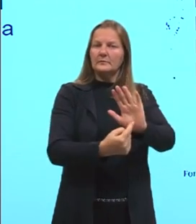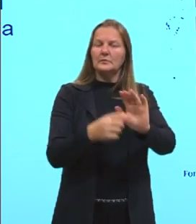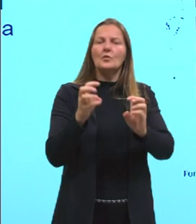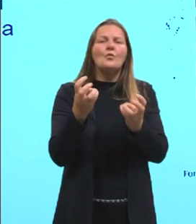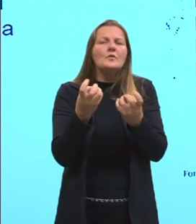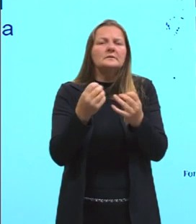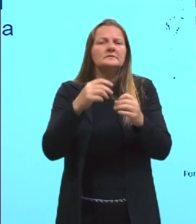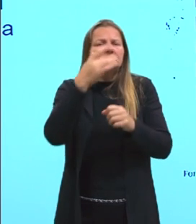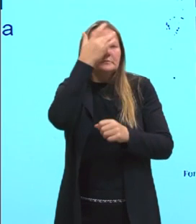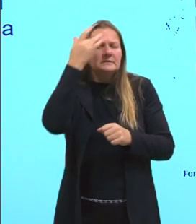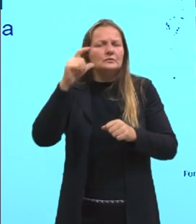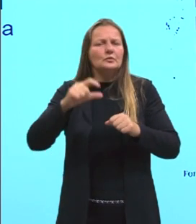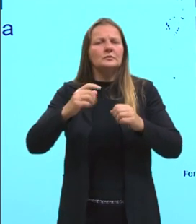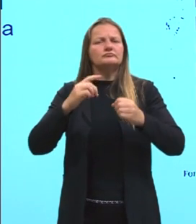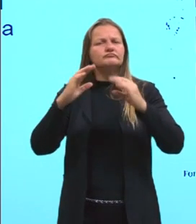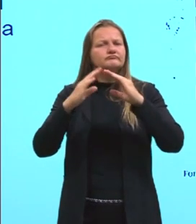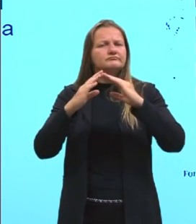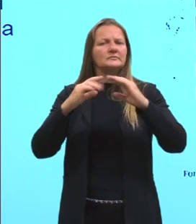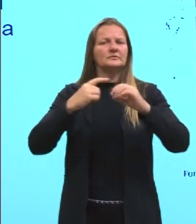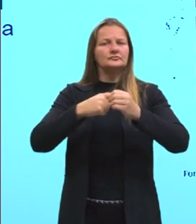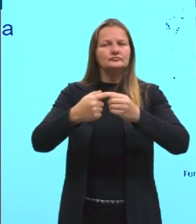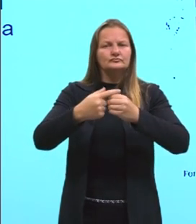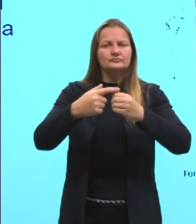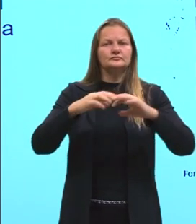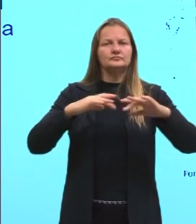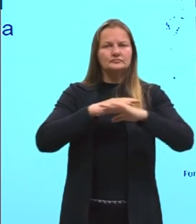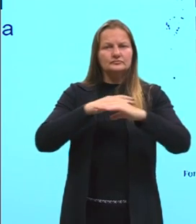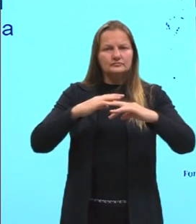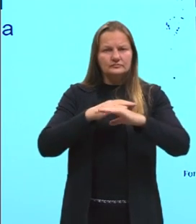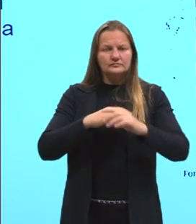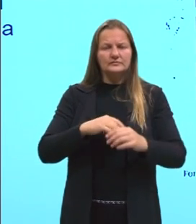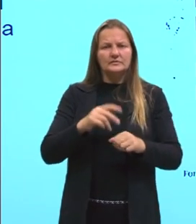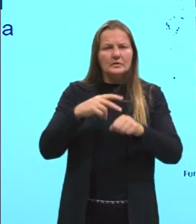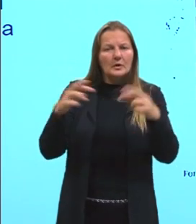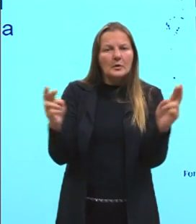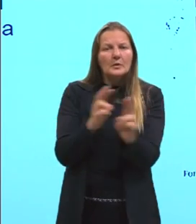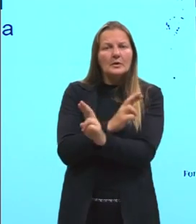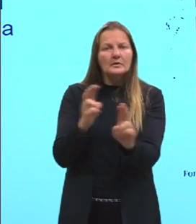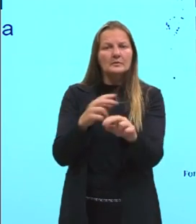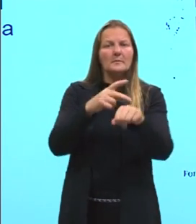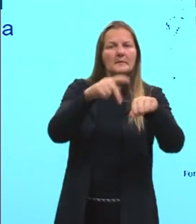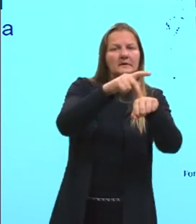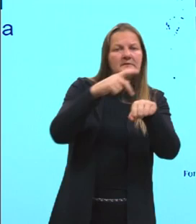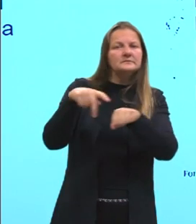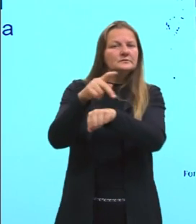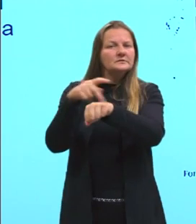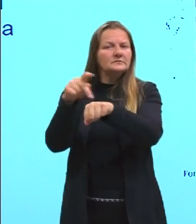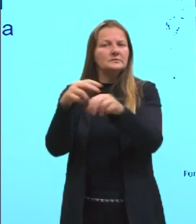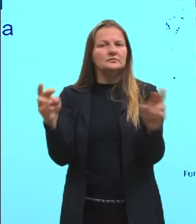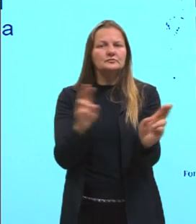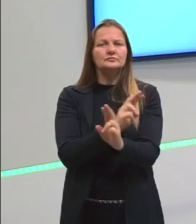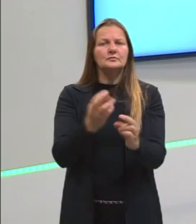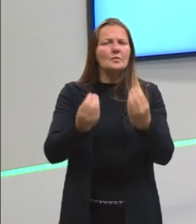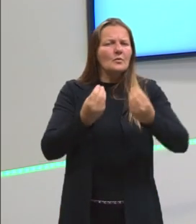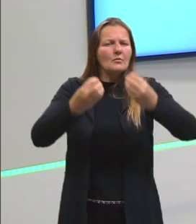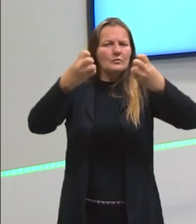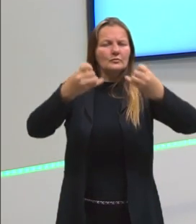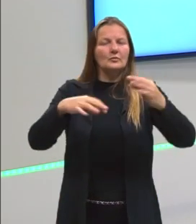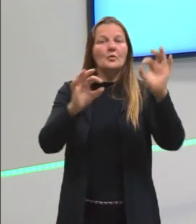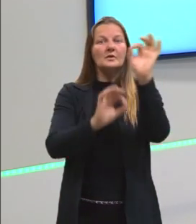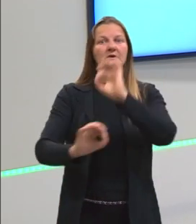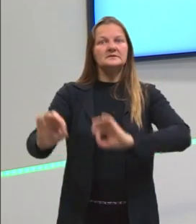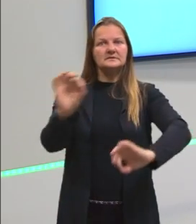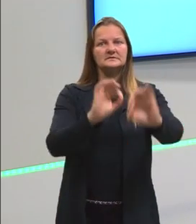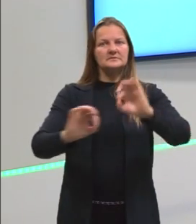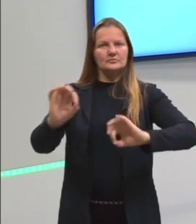moram na cidade, né, relação aí dos seus países, tá, gurizada? Isso é muito importante a gente ter, né, que nós temos aí uma